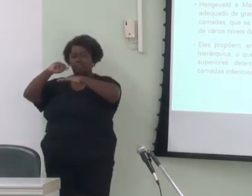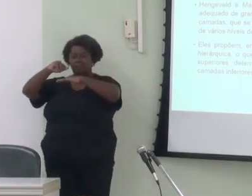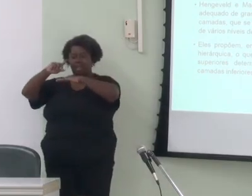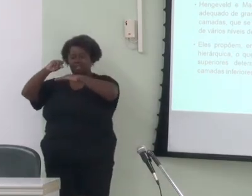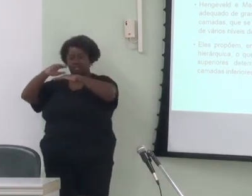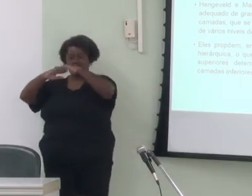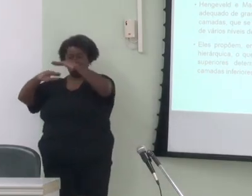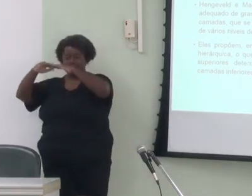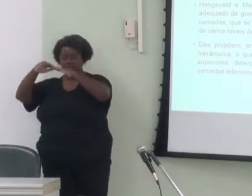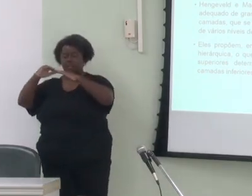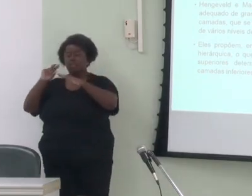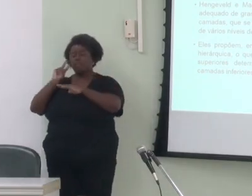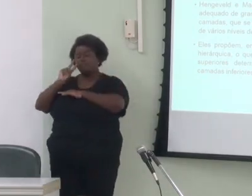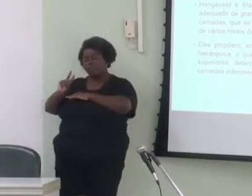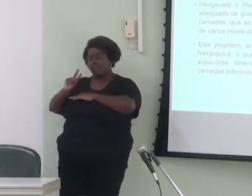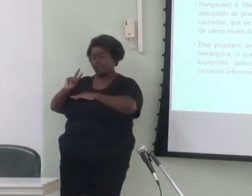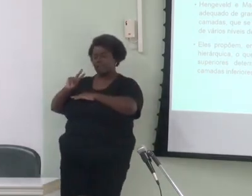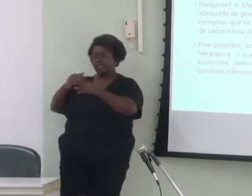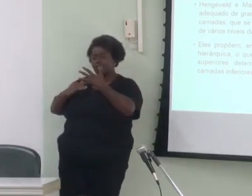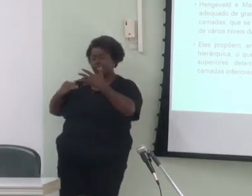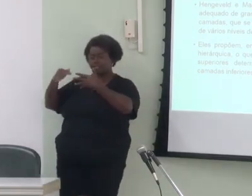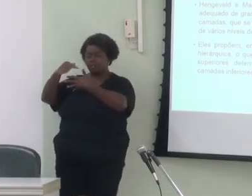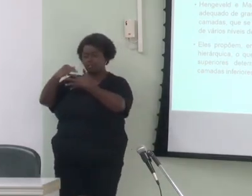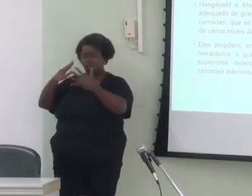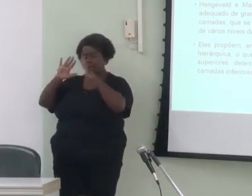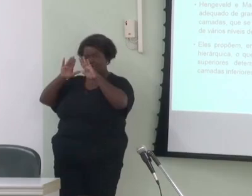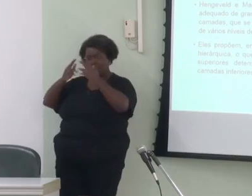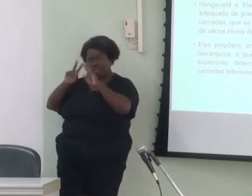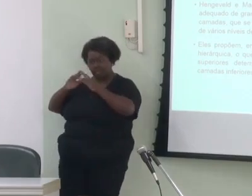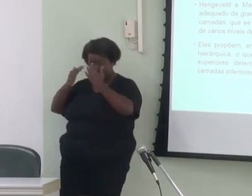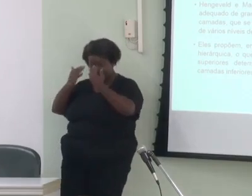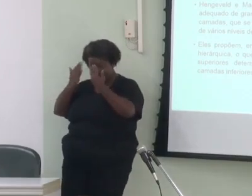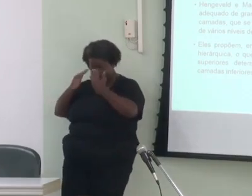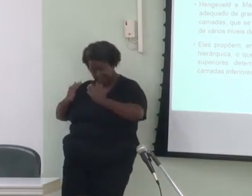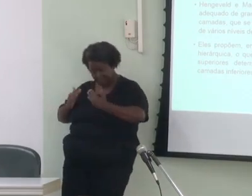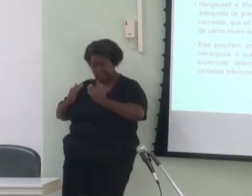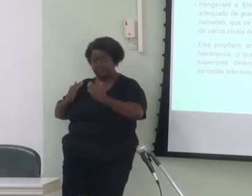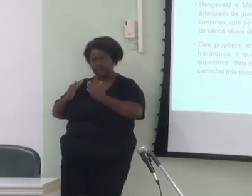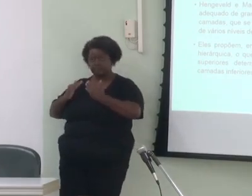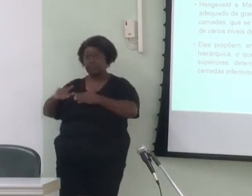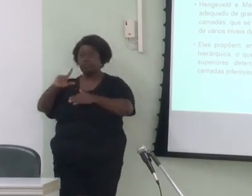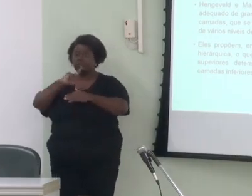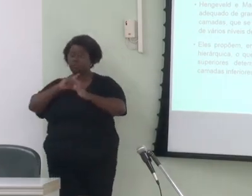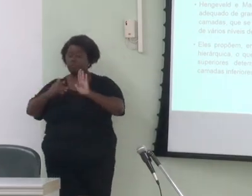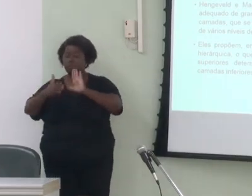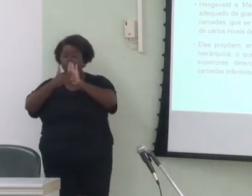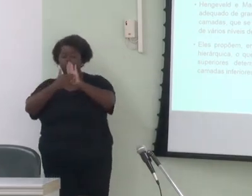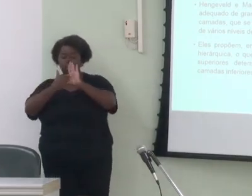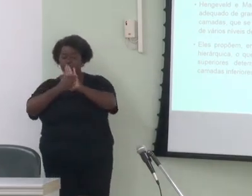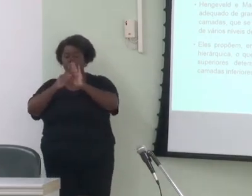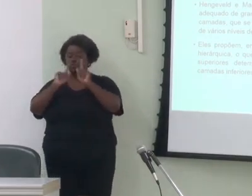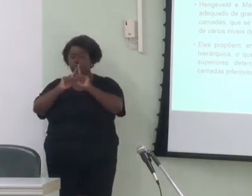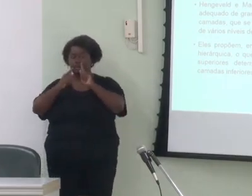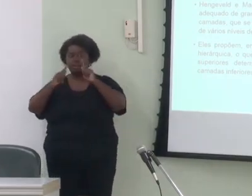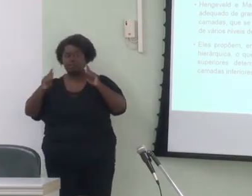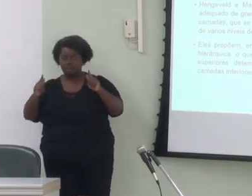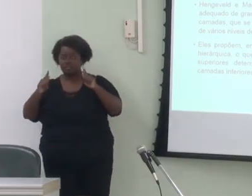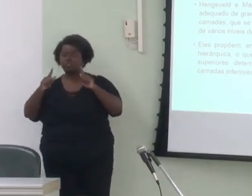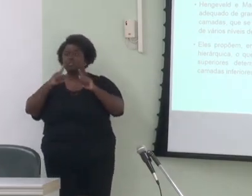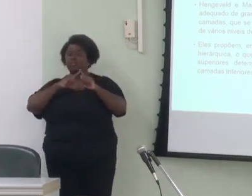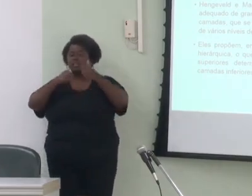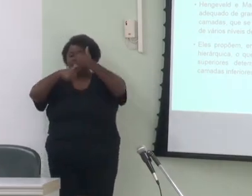níveis de análise. Eles propõem, então, um modelo de gramática que é modular e hierárquica, o que significa que as